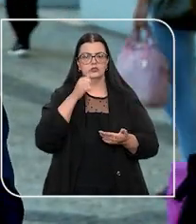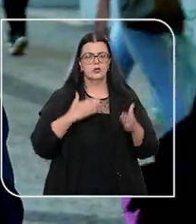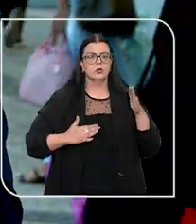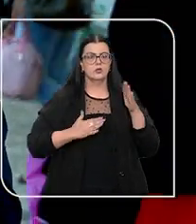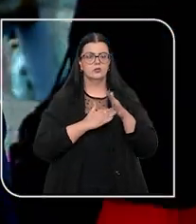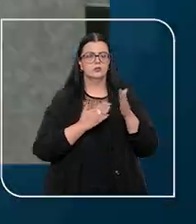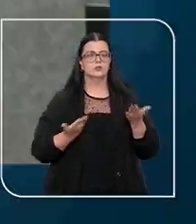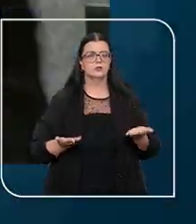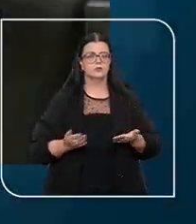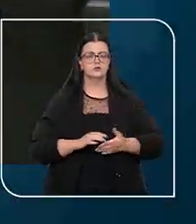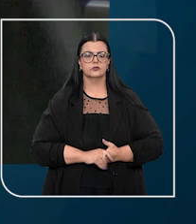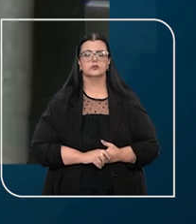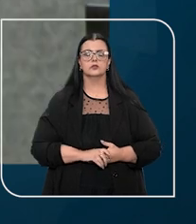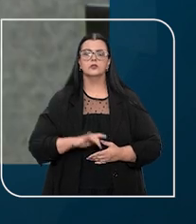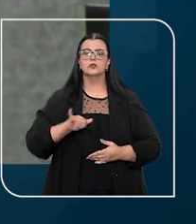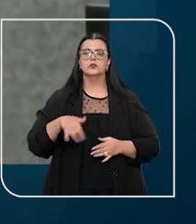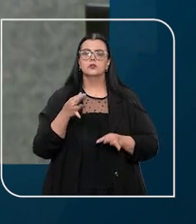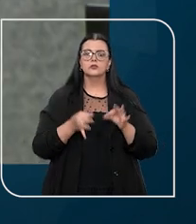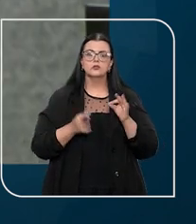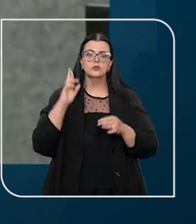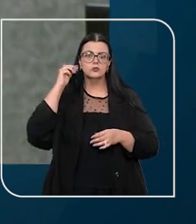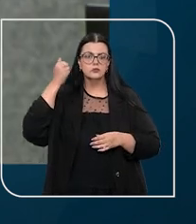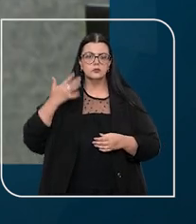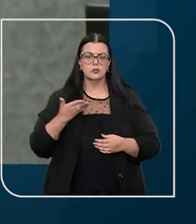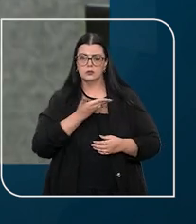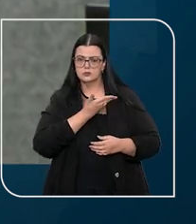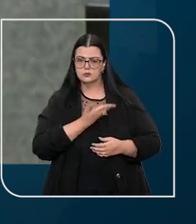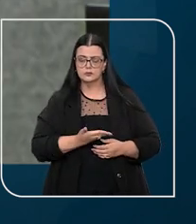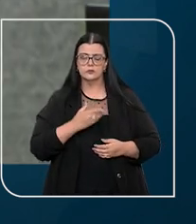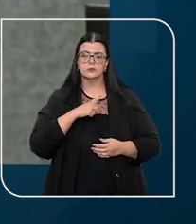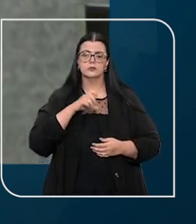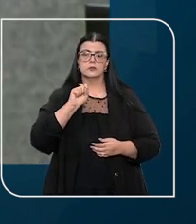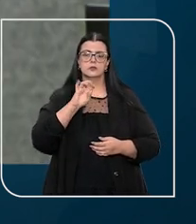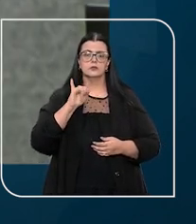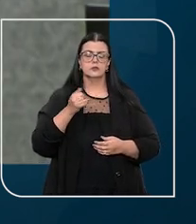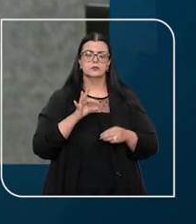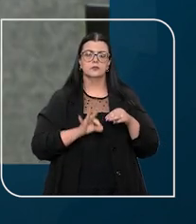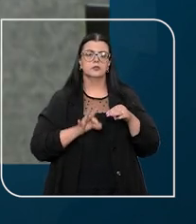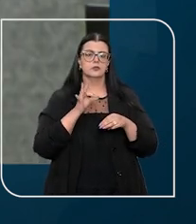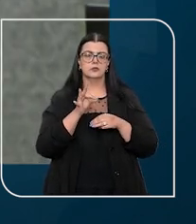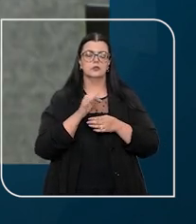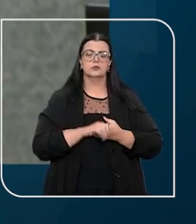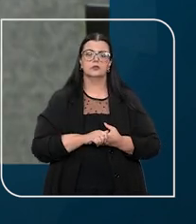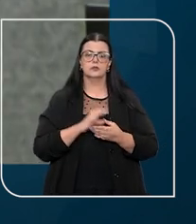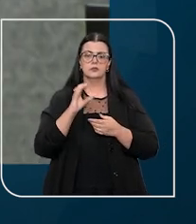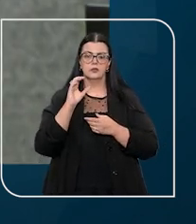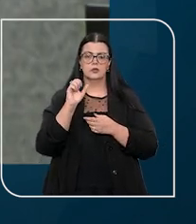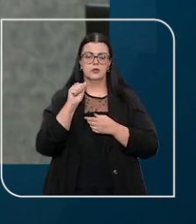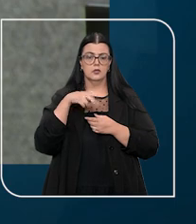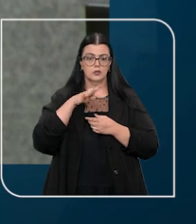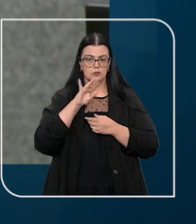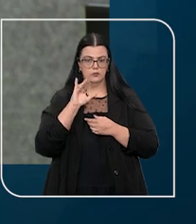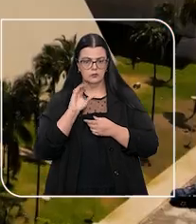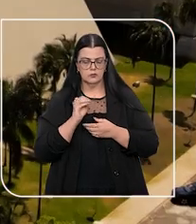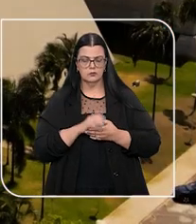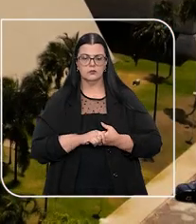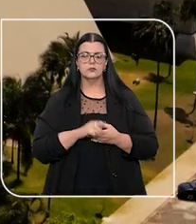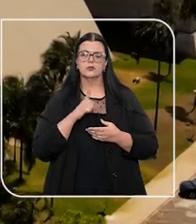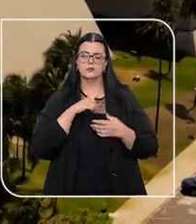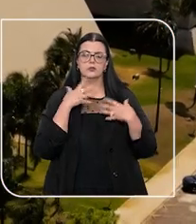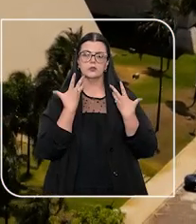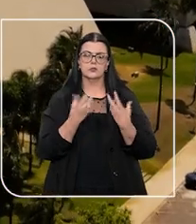data de vencimento. No caso julgado, o relator do recurso especial no STJ, ministro Antônio Carlos Ferreira,